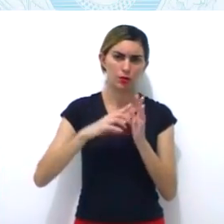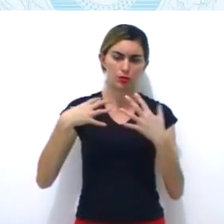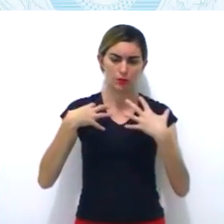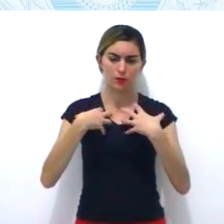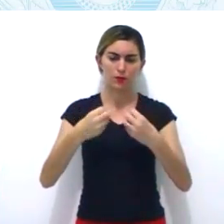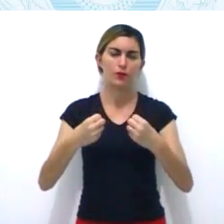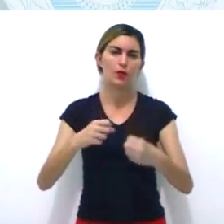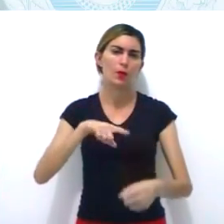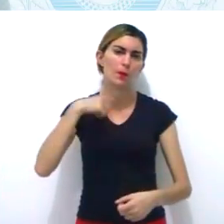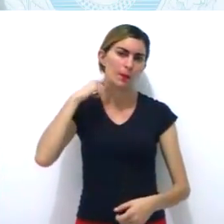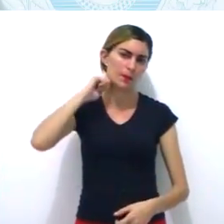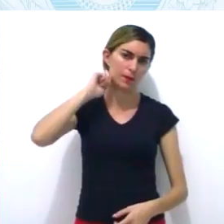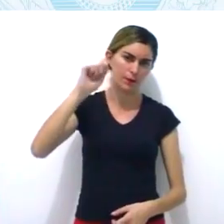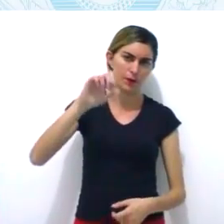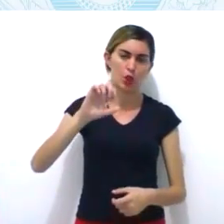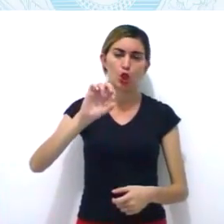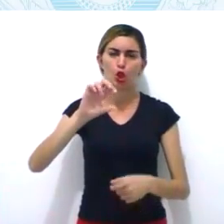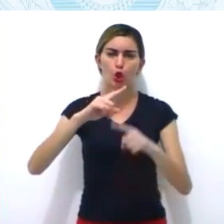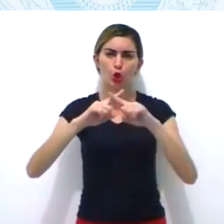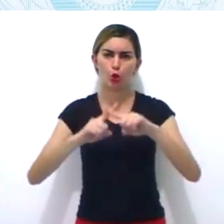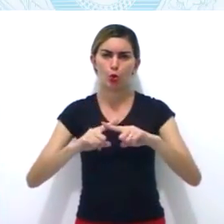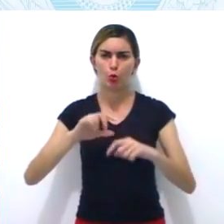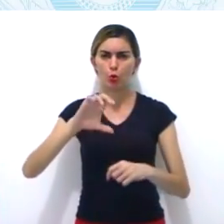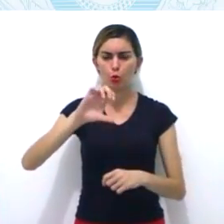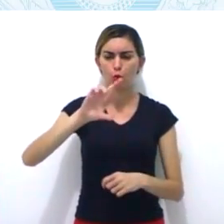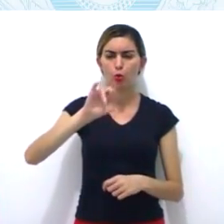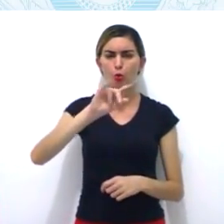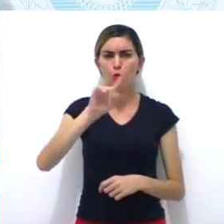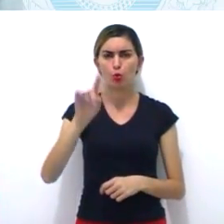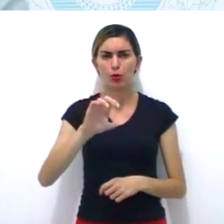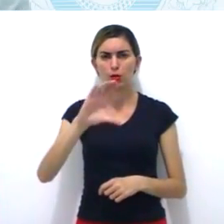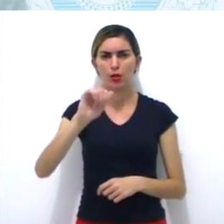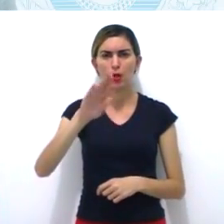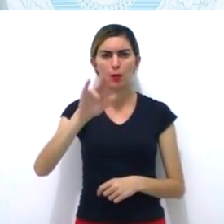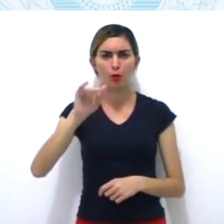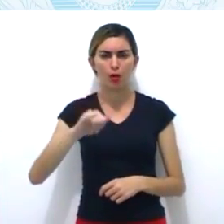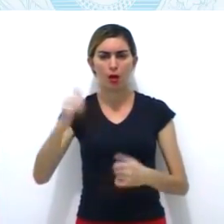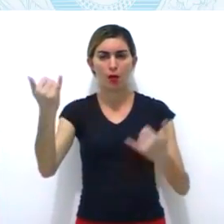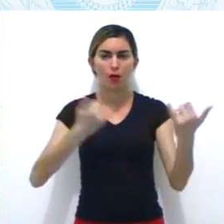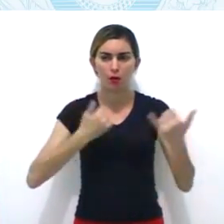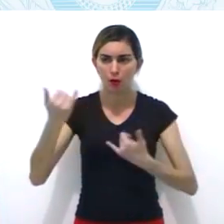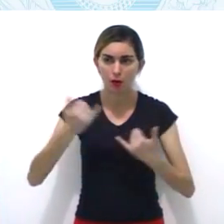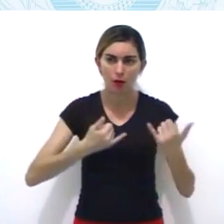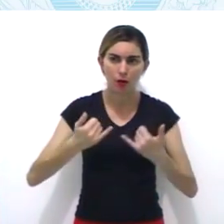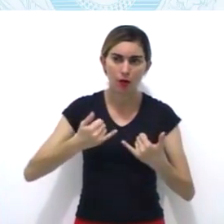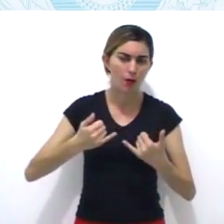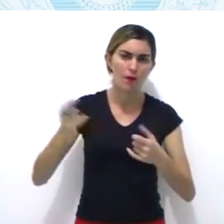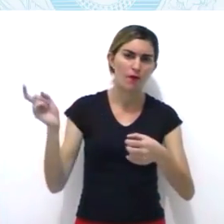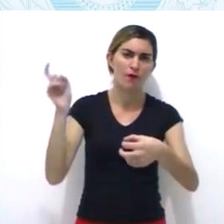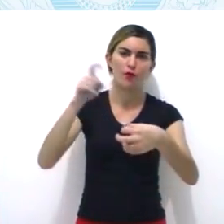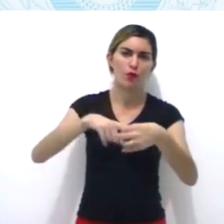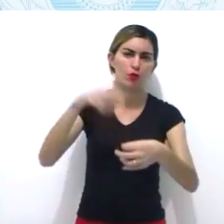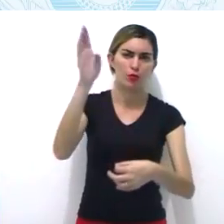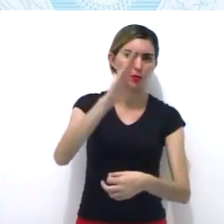Brasil e permaneceu nos Estados Unidos. Então, o movimento enfraqueceu por causa de divergências